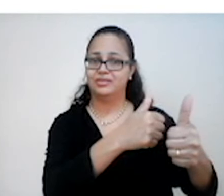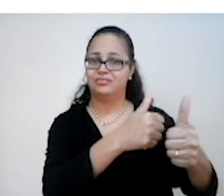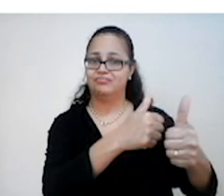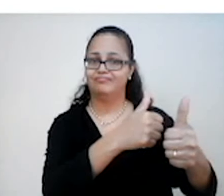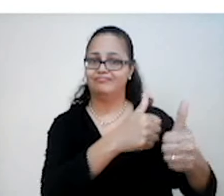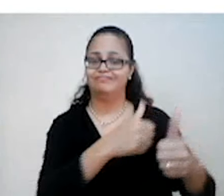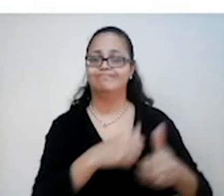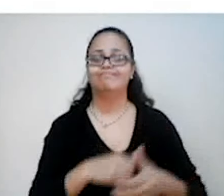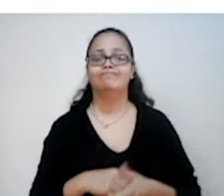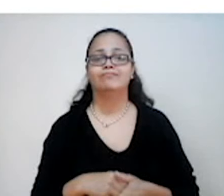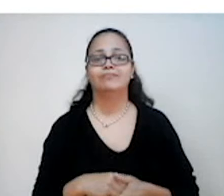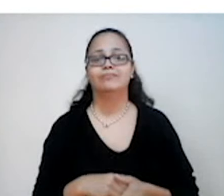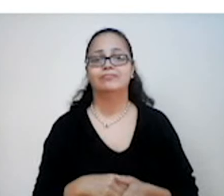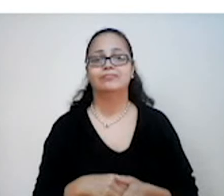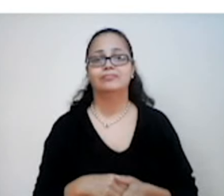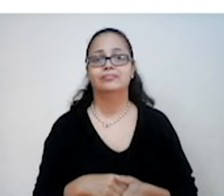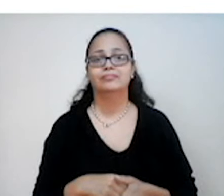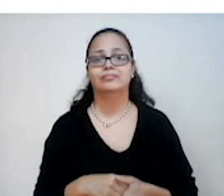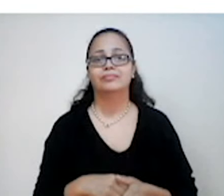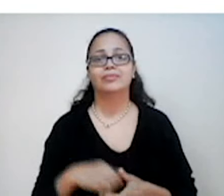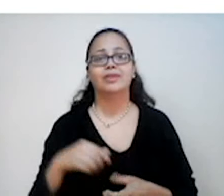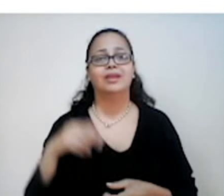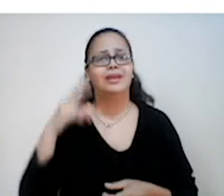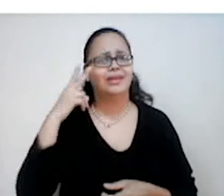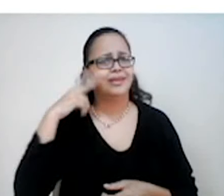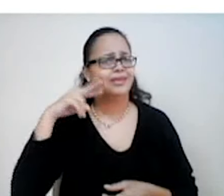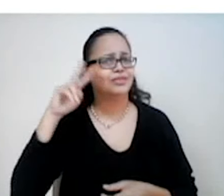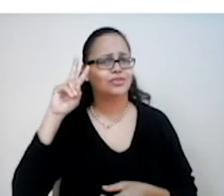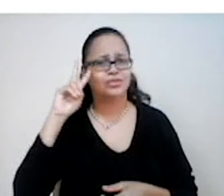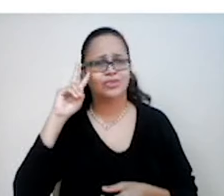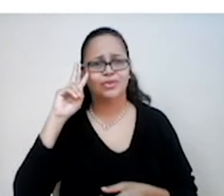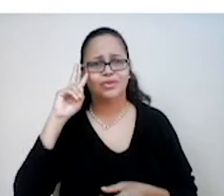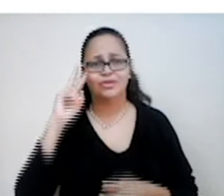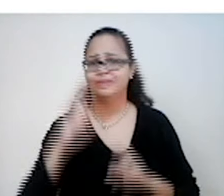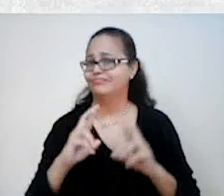já com os judeus. E nesse momento da história não foi diferente.